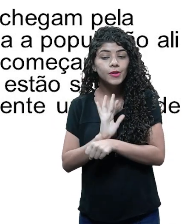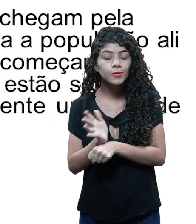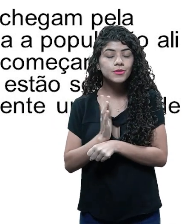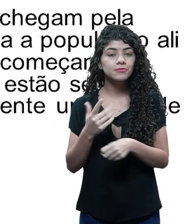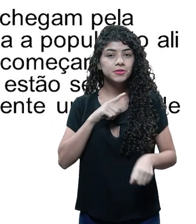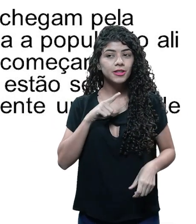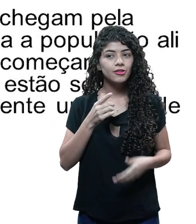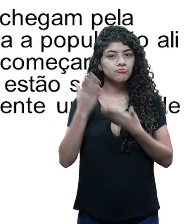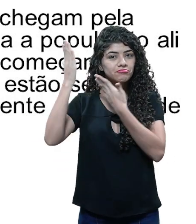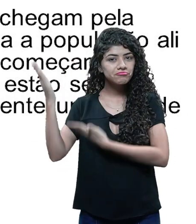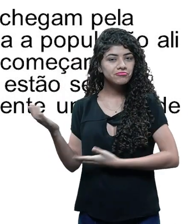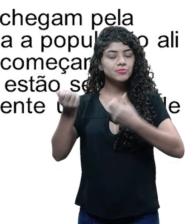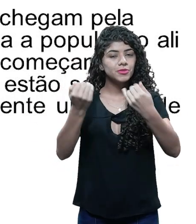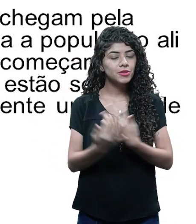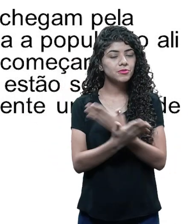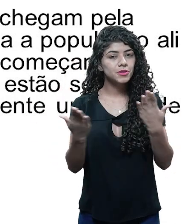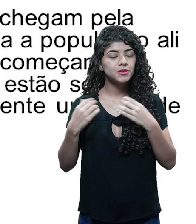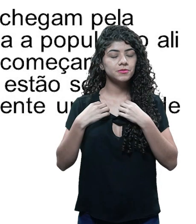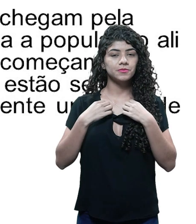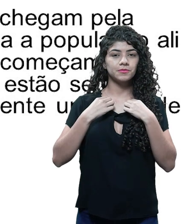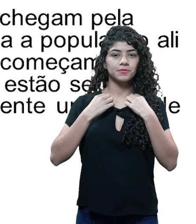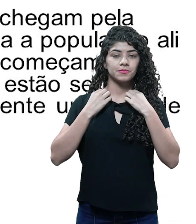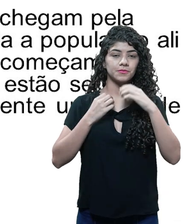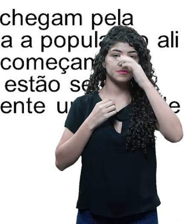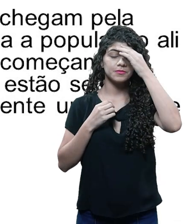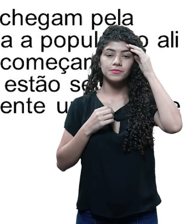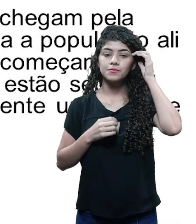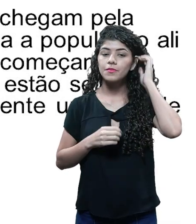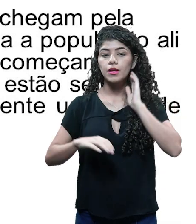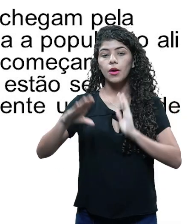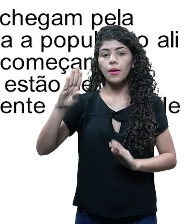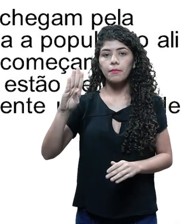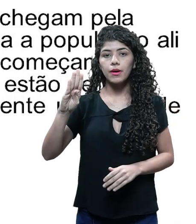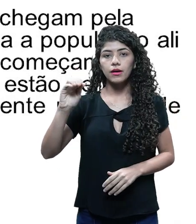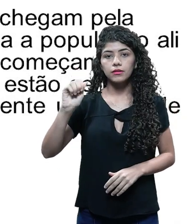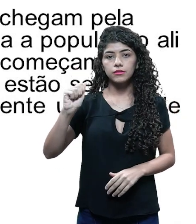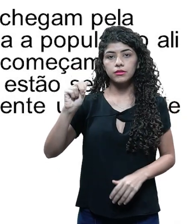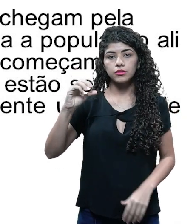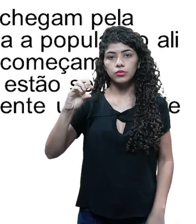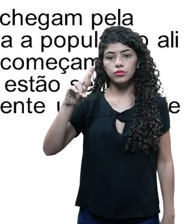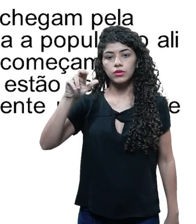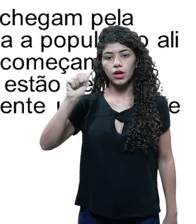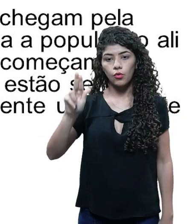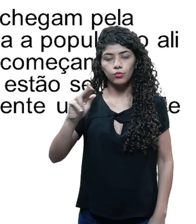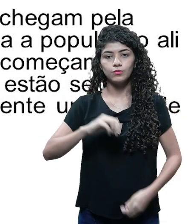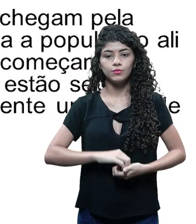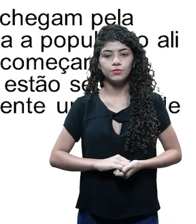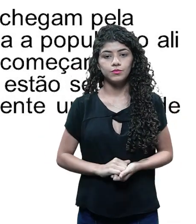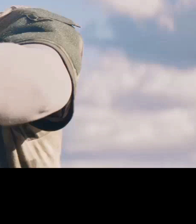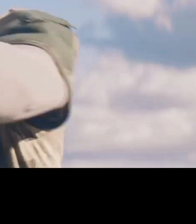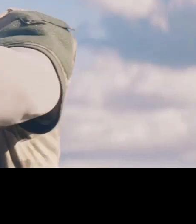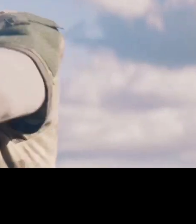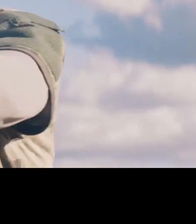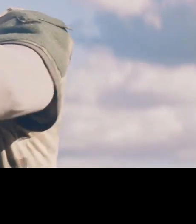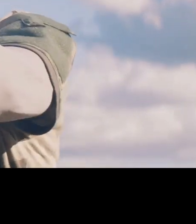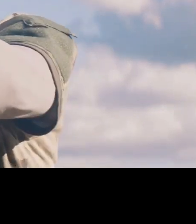Está muito fácil. Qual é o filme, então, que coloquei? Então, o filme é o Bacurau.